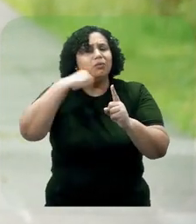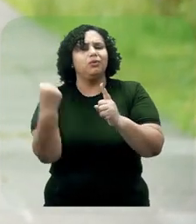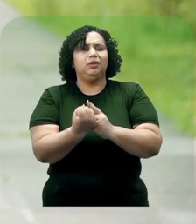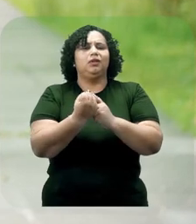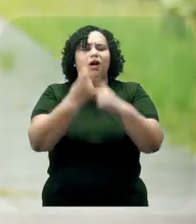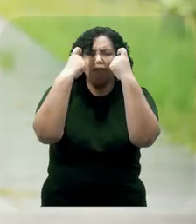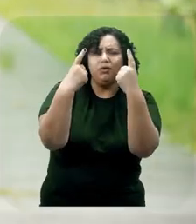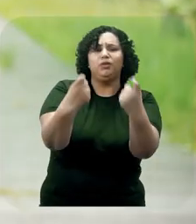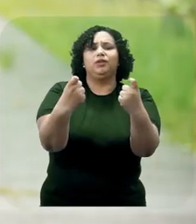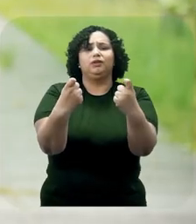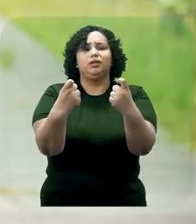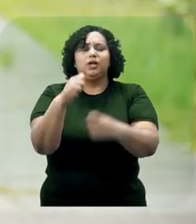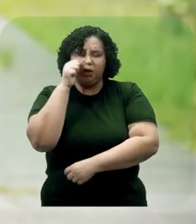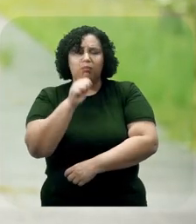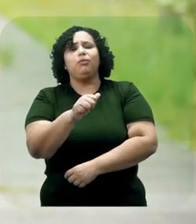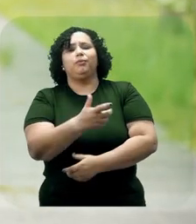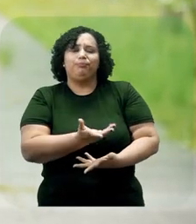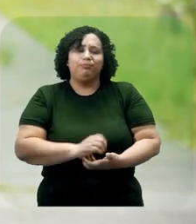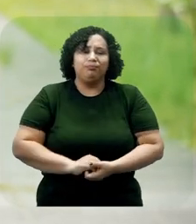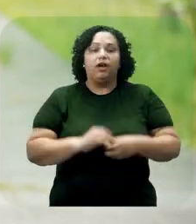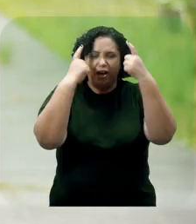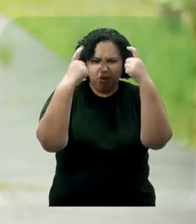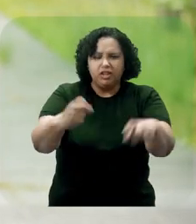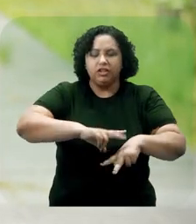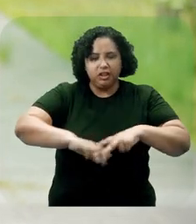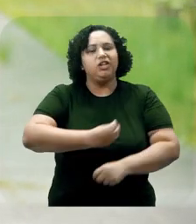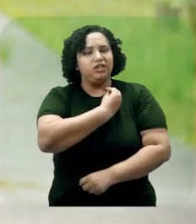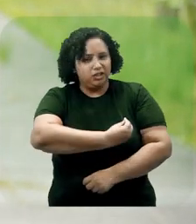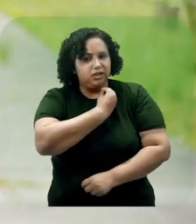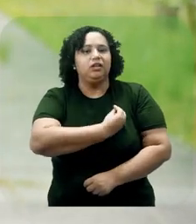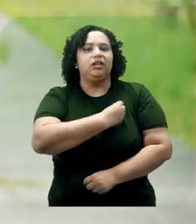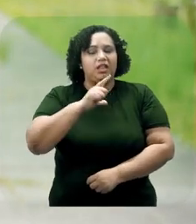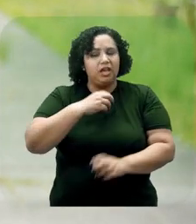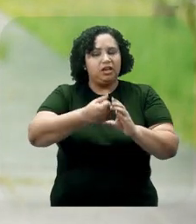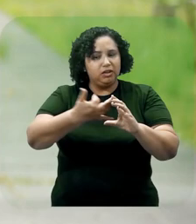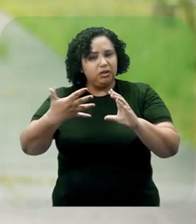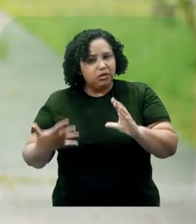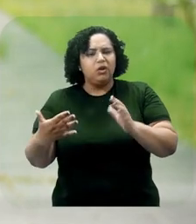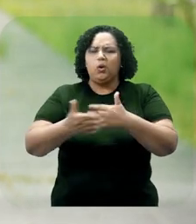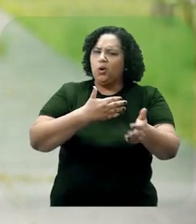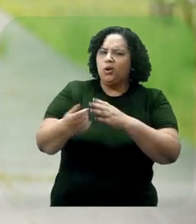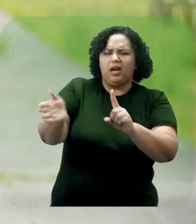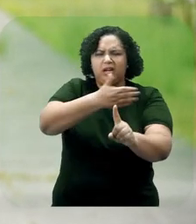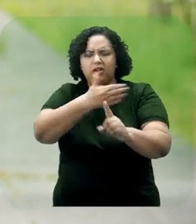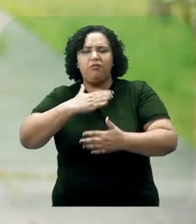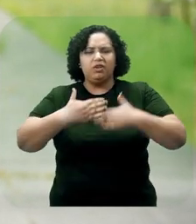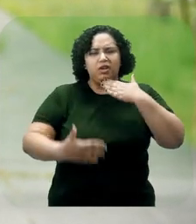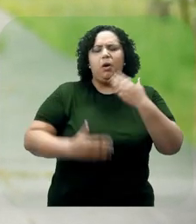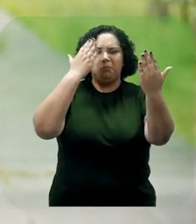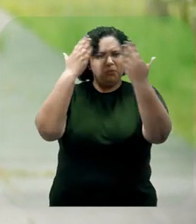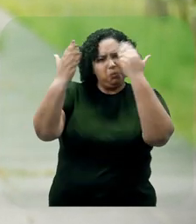condição de ser mulher. A violência de gênero existe e ela se caracteriza por qualquer tipo de agressão física, psicológica,